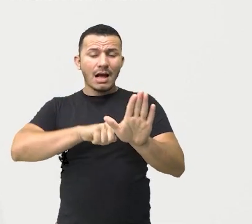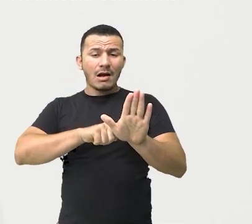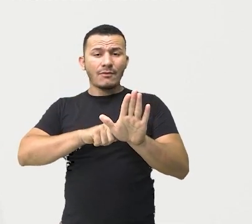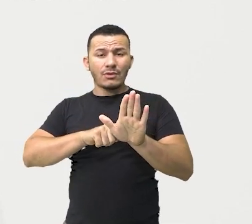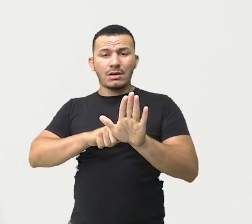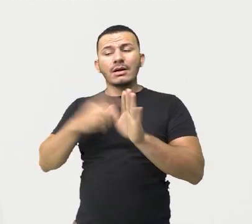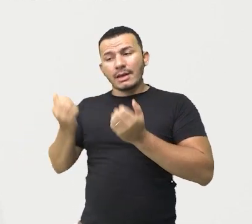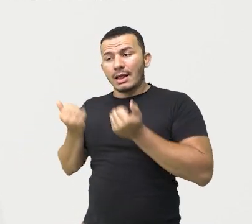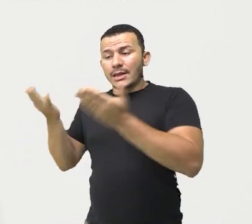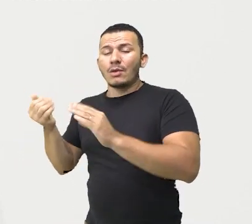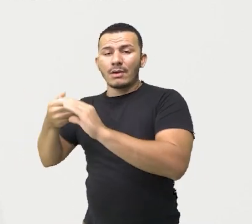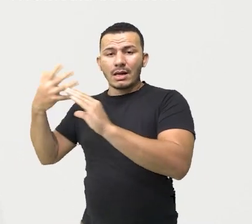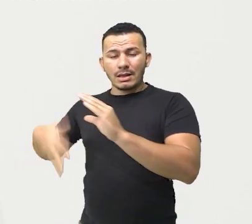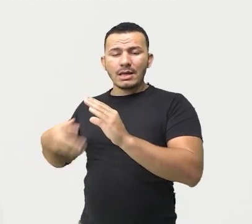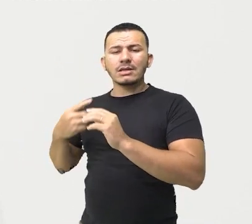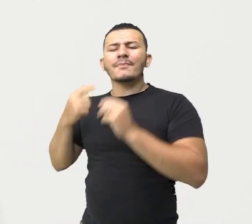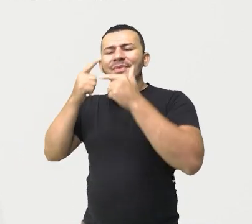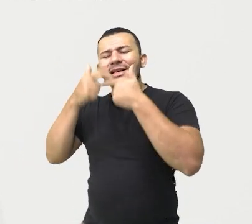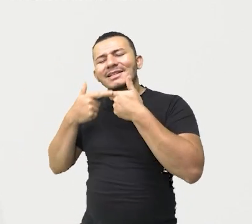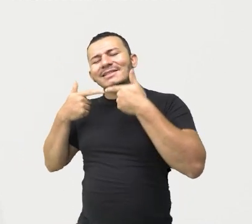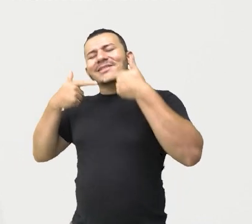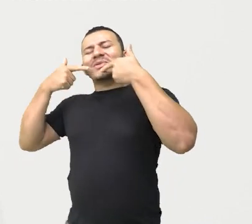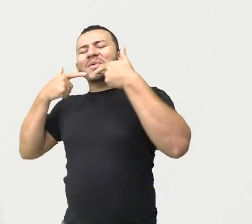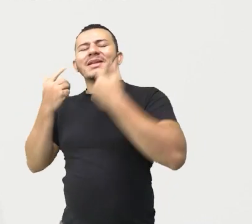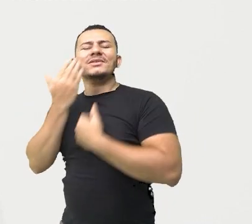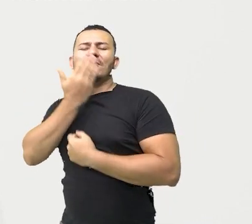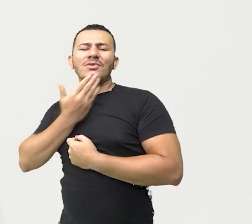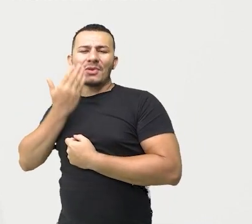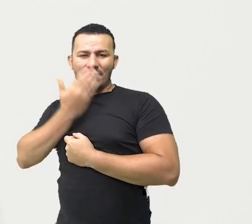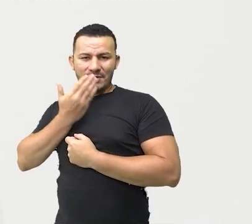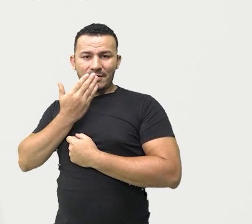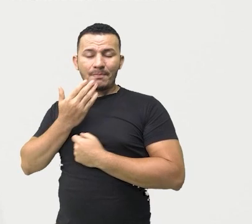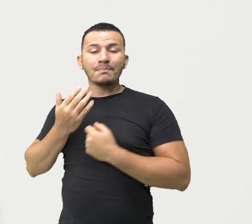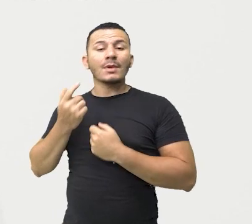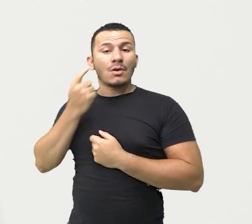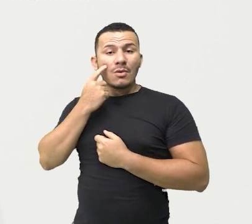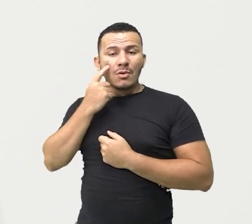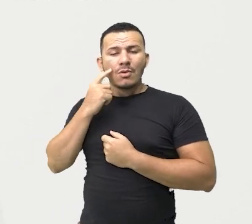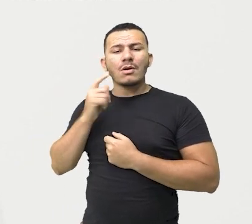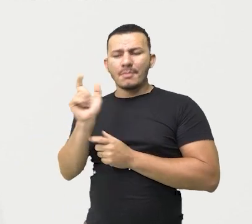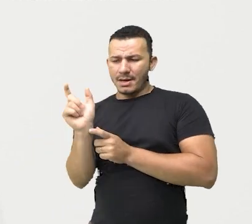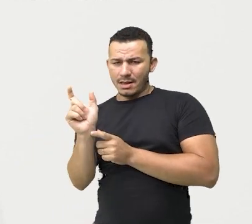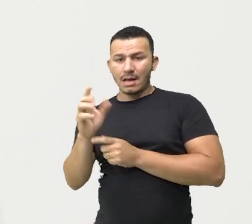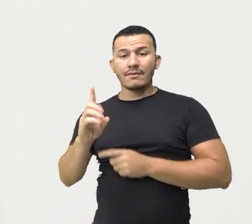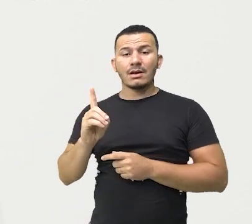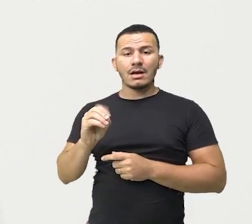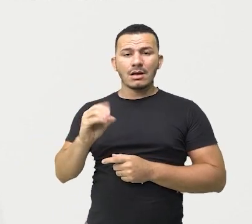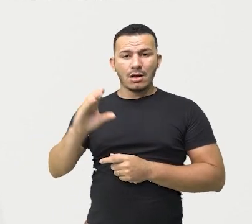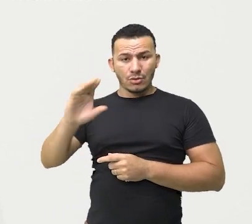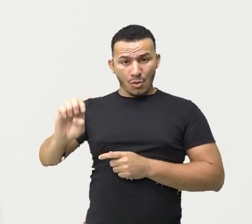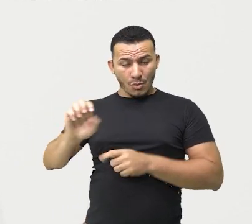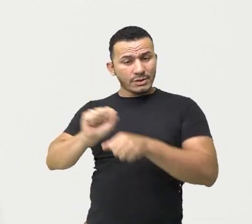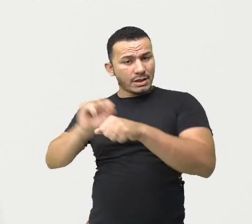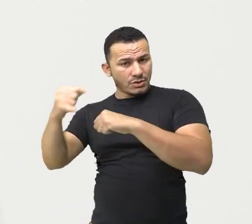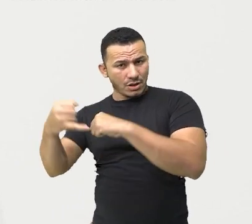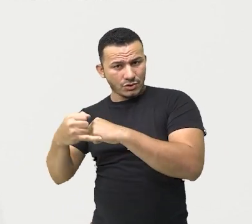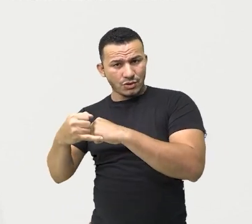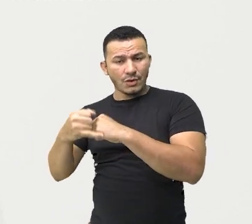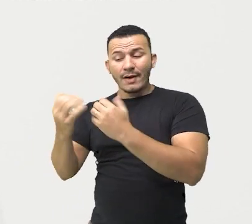sorriso da Iracema. Sorriso doce. E percebam que esta palavra doce, este adjetivo,